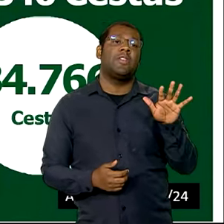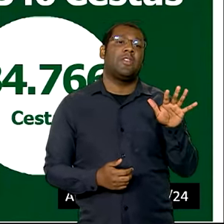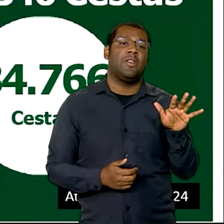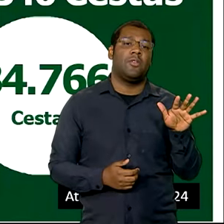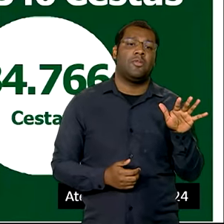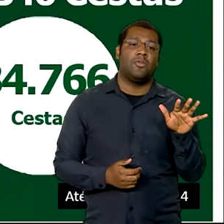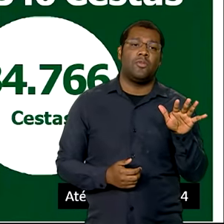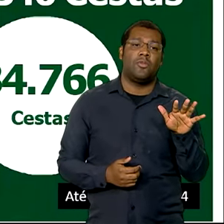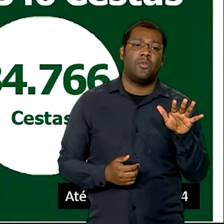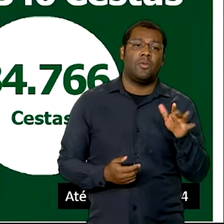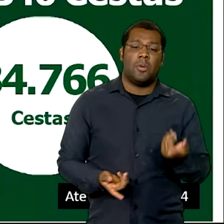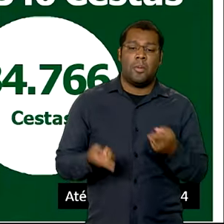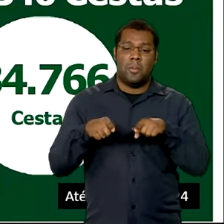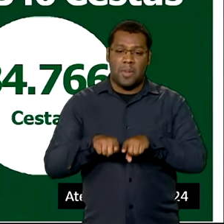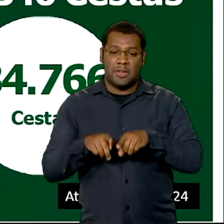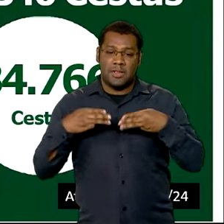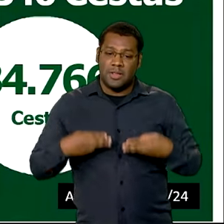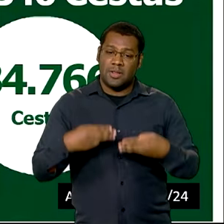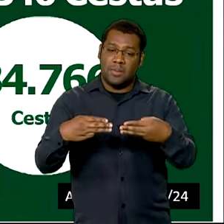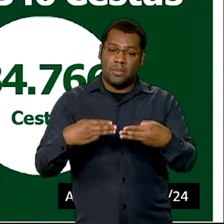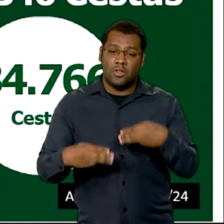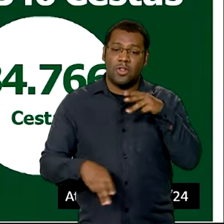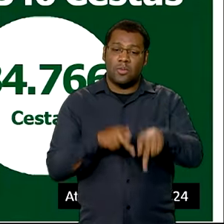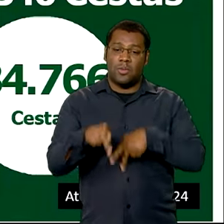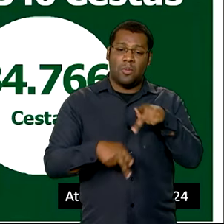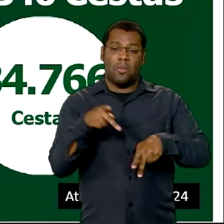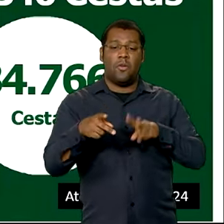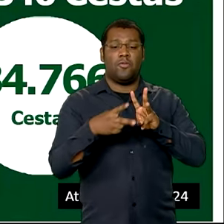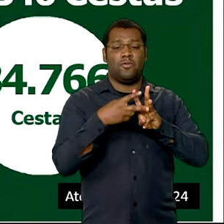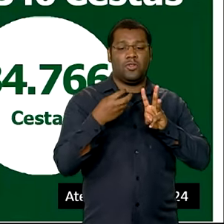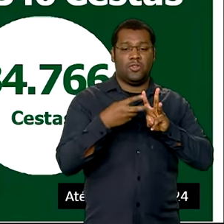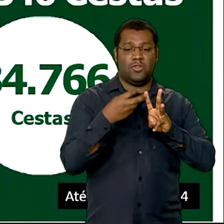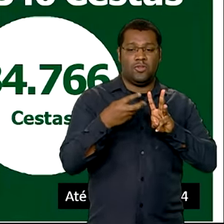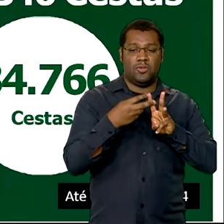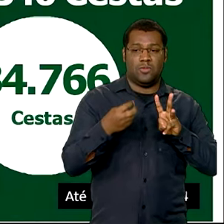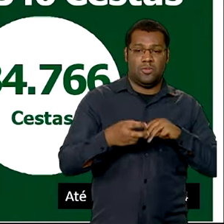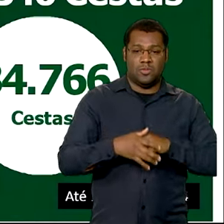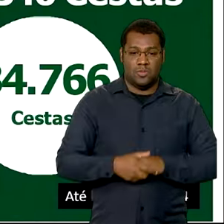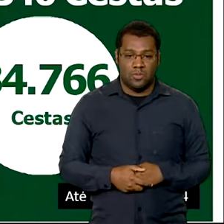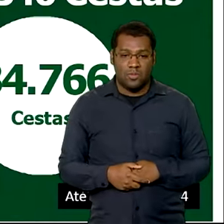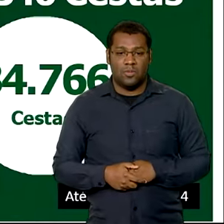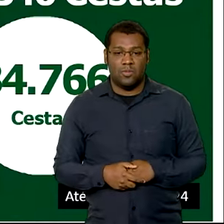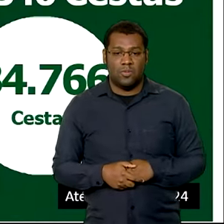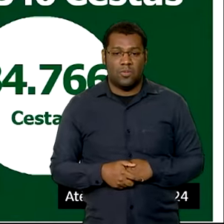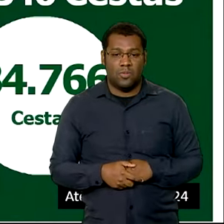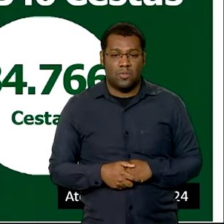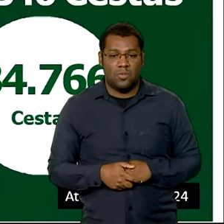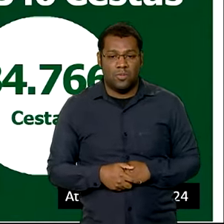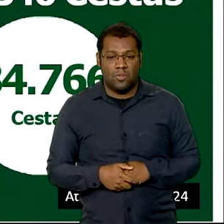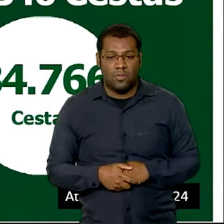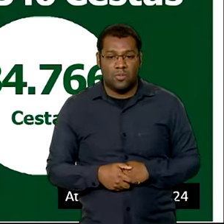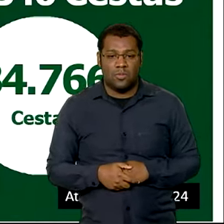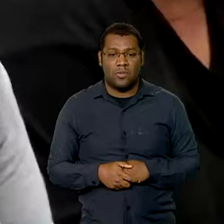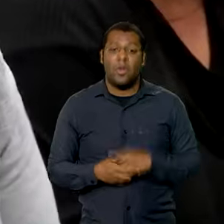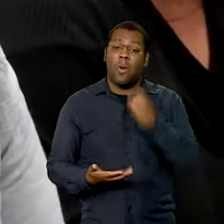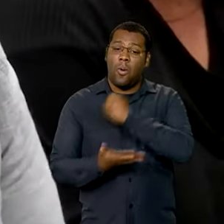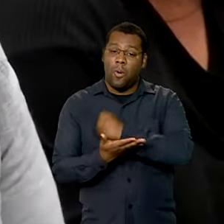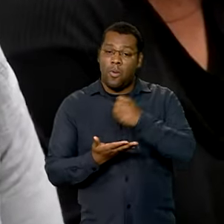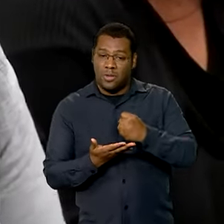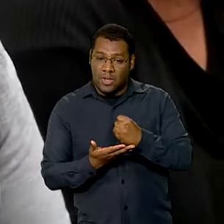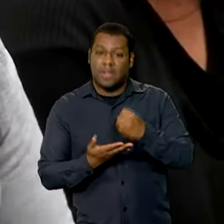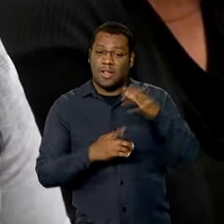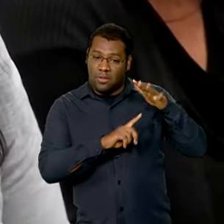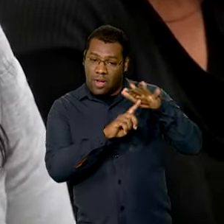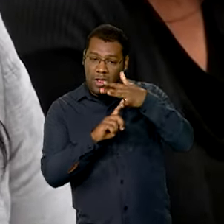contrato do Ministério dos Povos Indígenas, a MPI, que tem essa contratação de aeronaves e FUNAI vai